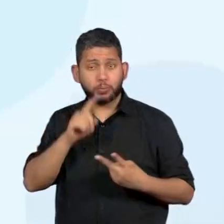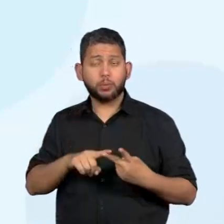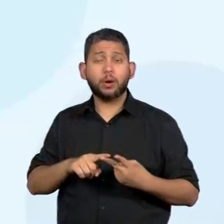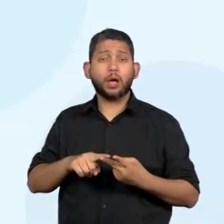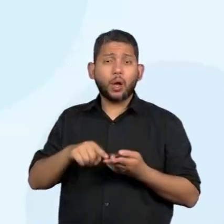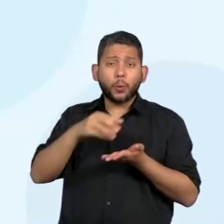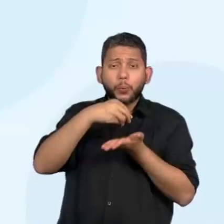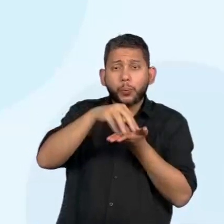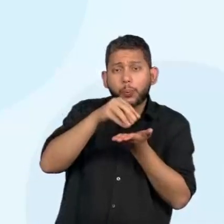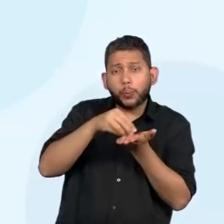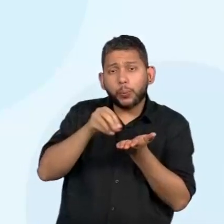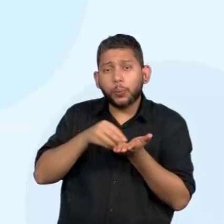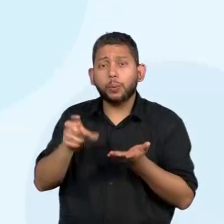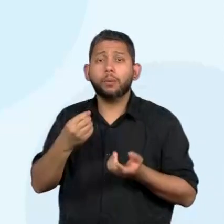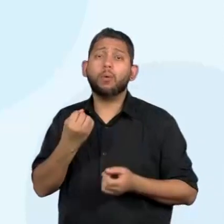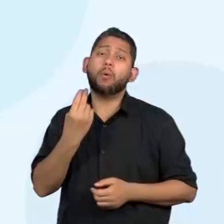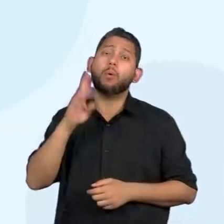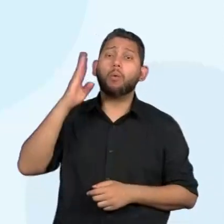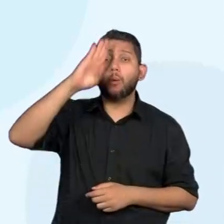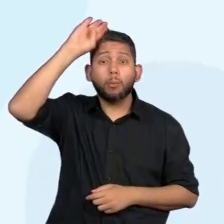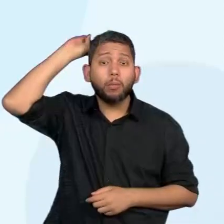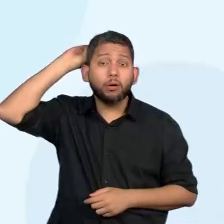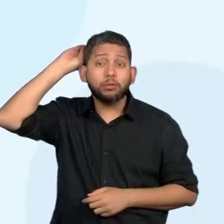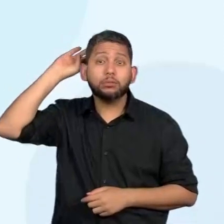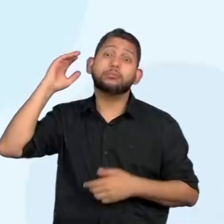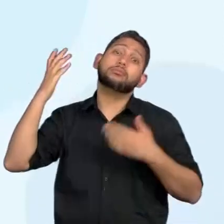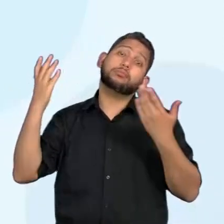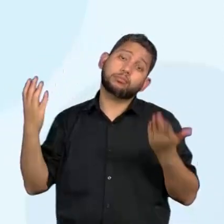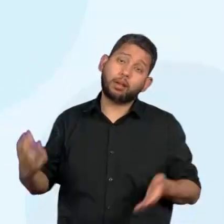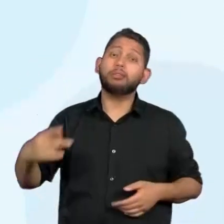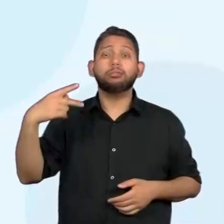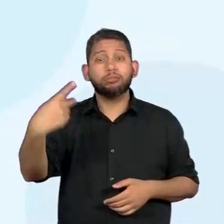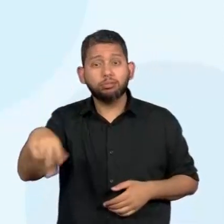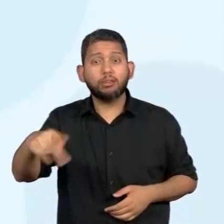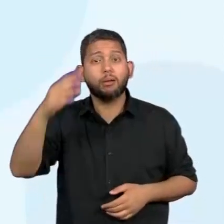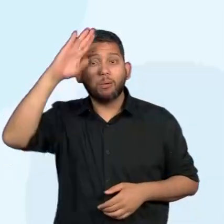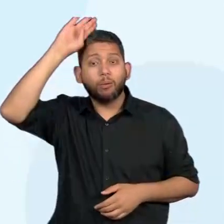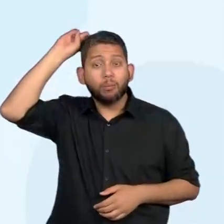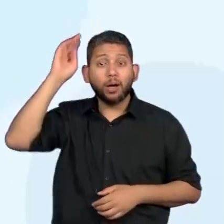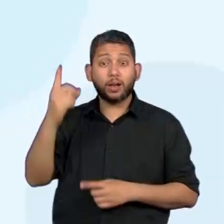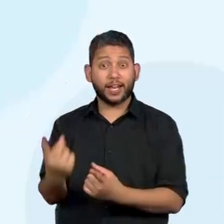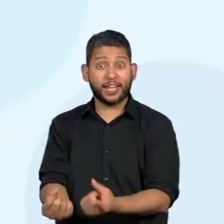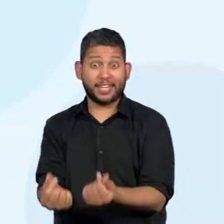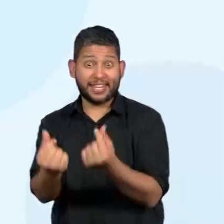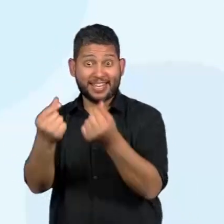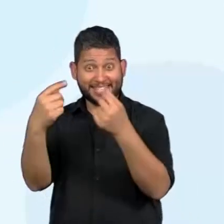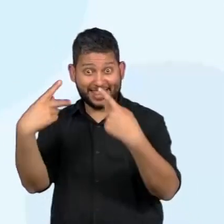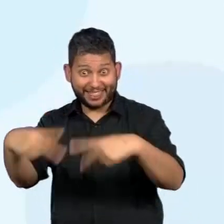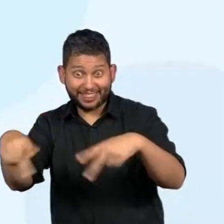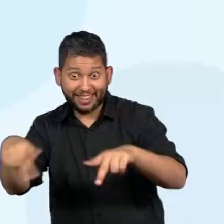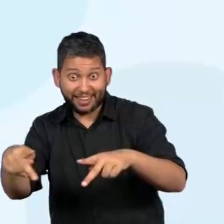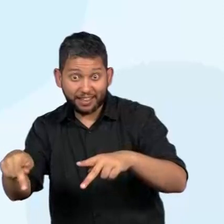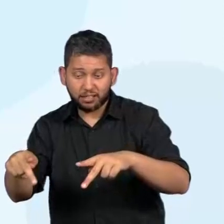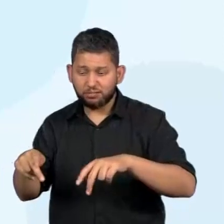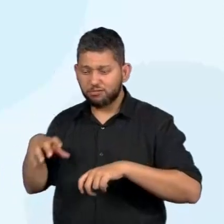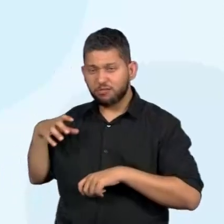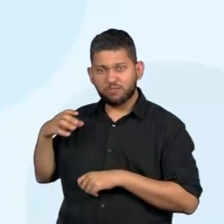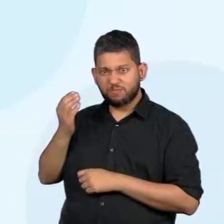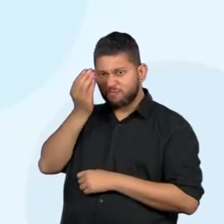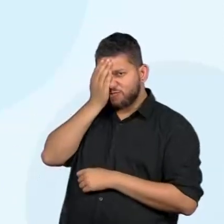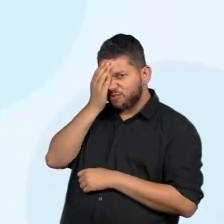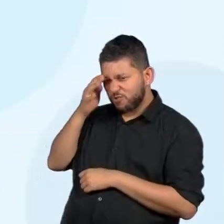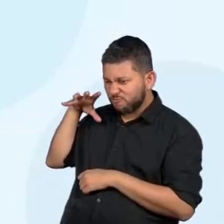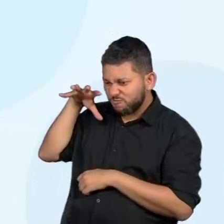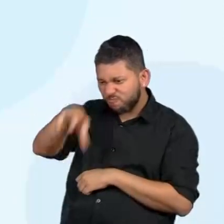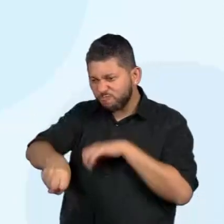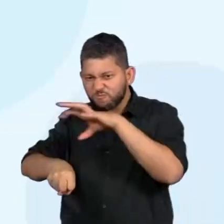Aos romanos, para as riquezas dos romanos, aí a alternativa C. Isso mesmo. Então, a Progenô deu uma ótima